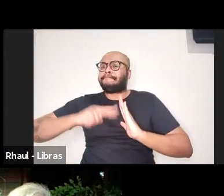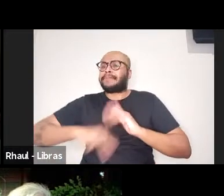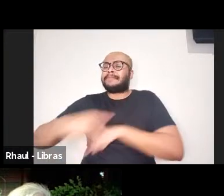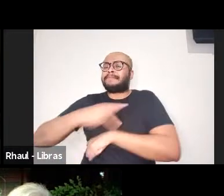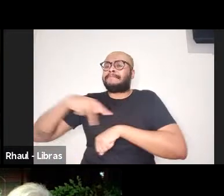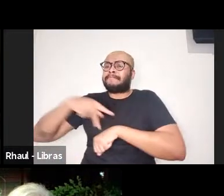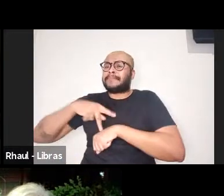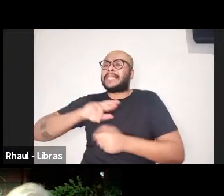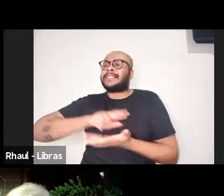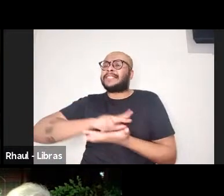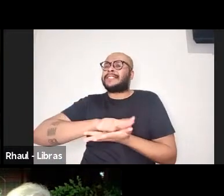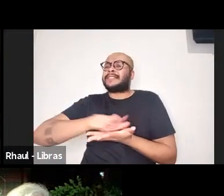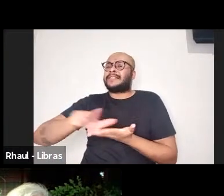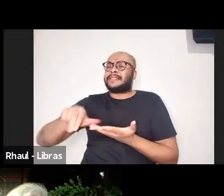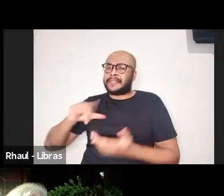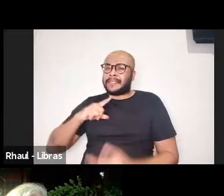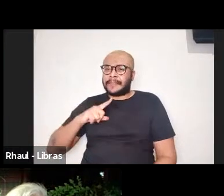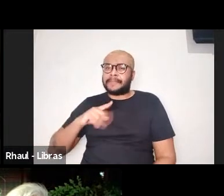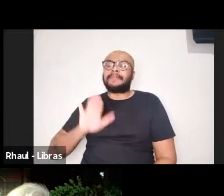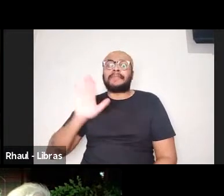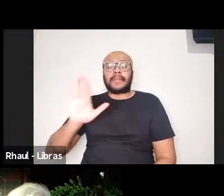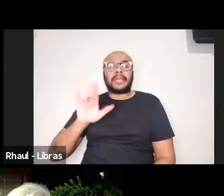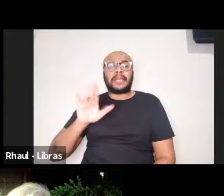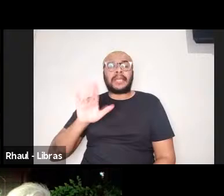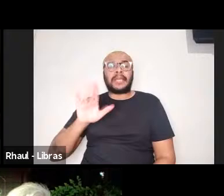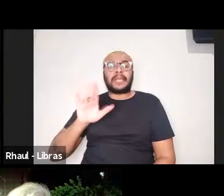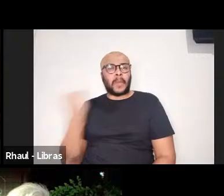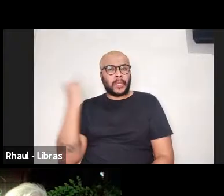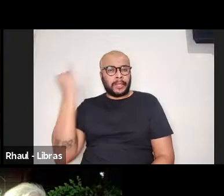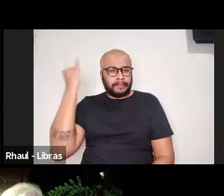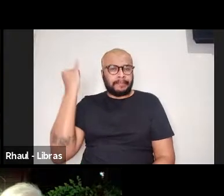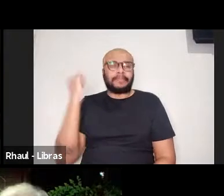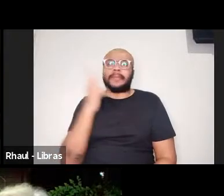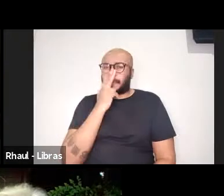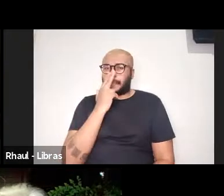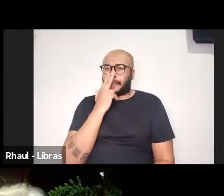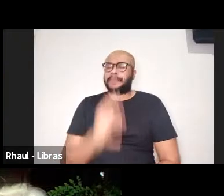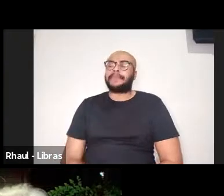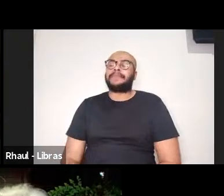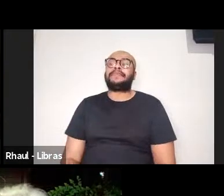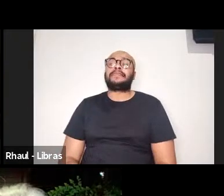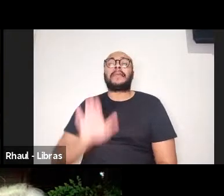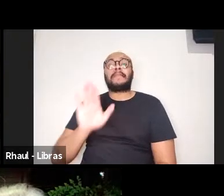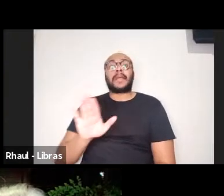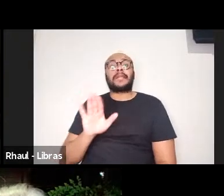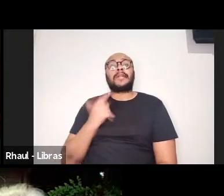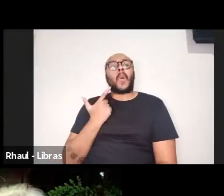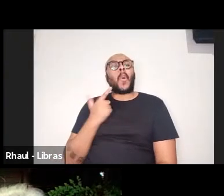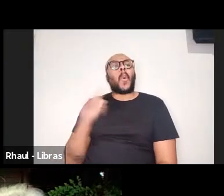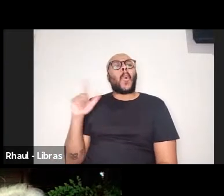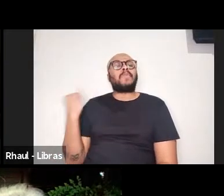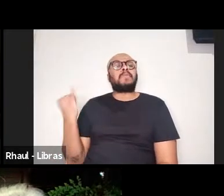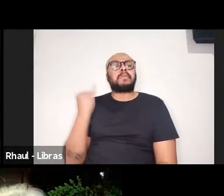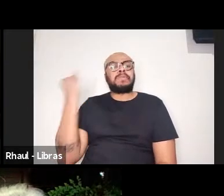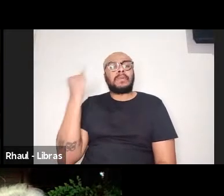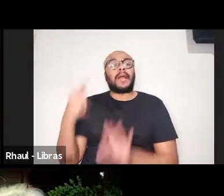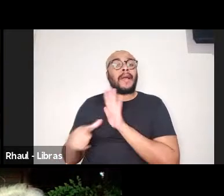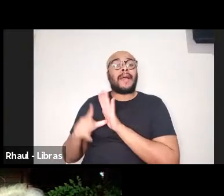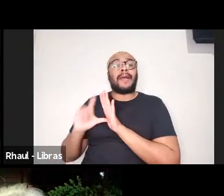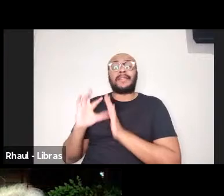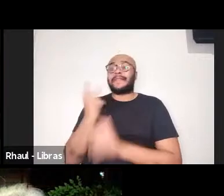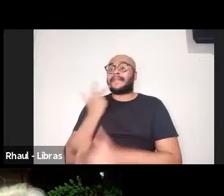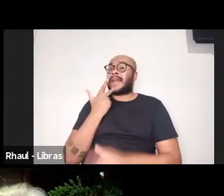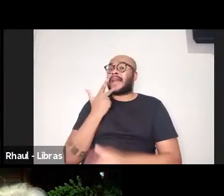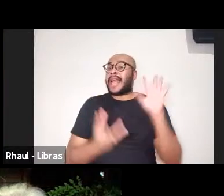em mais de um idioma. Isso é um aspecto que é muito importante. Uma outra importância que, antes de falar da importância da